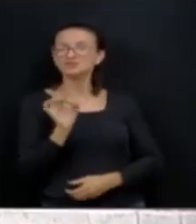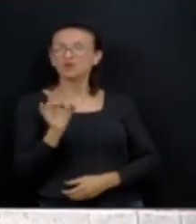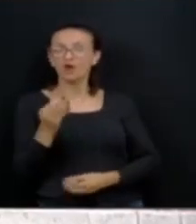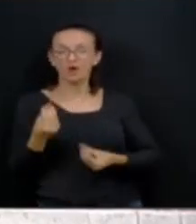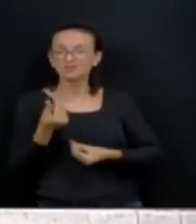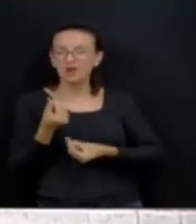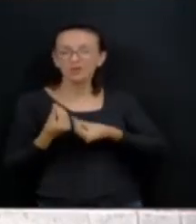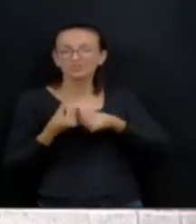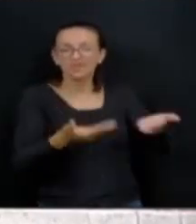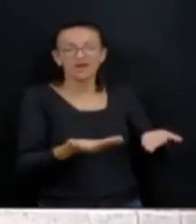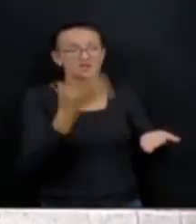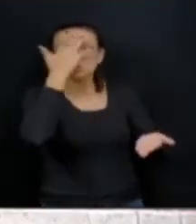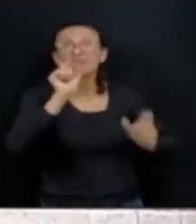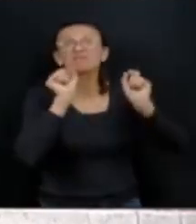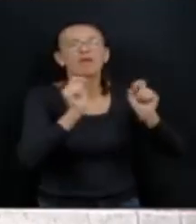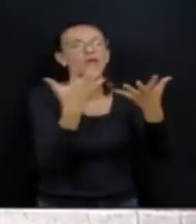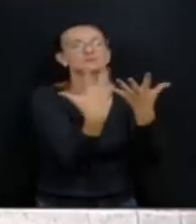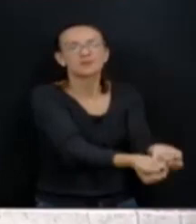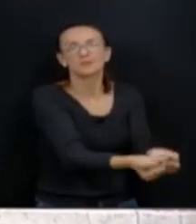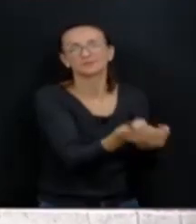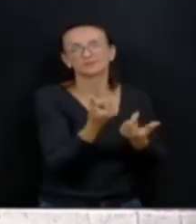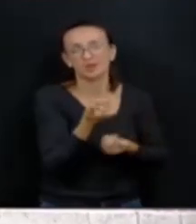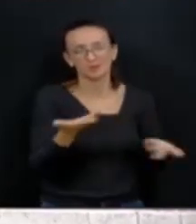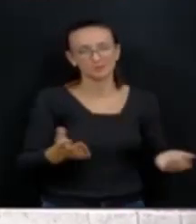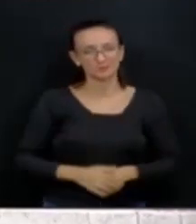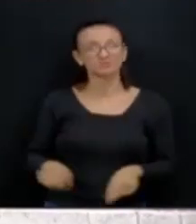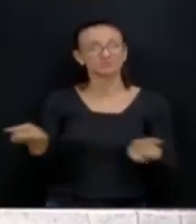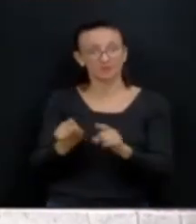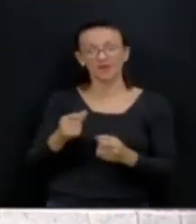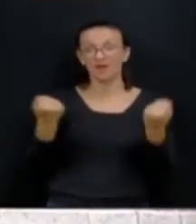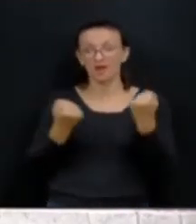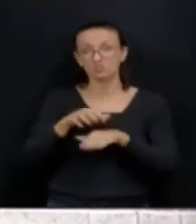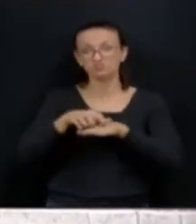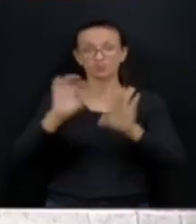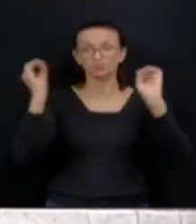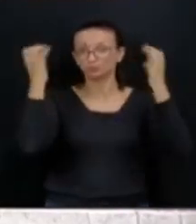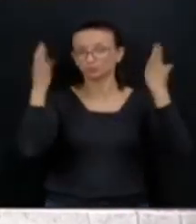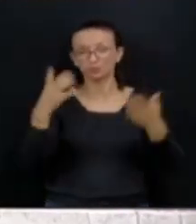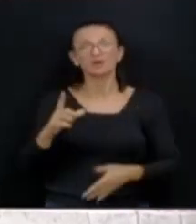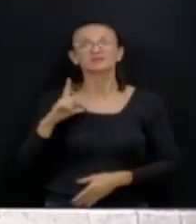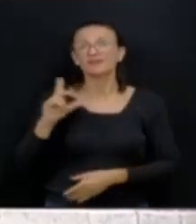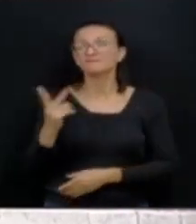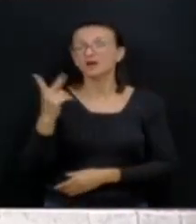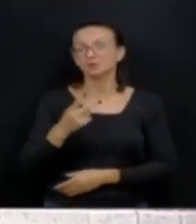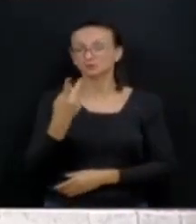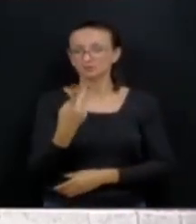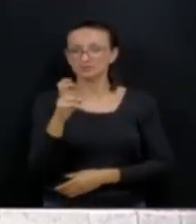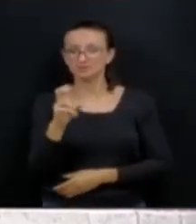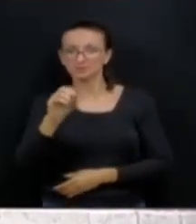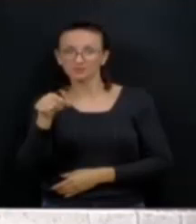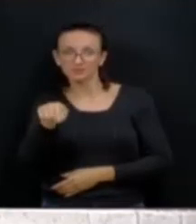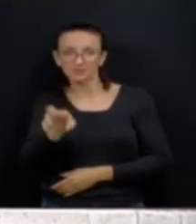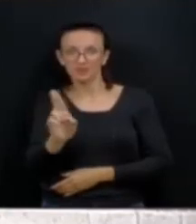beneficiários. A ambulância que está comprada pelo Estado no valor de 250 mil reais cada uma, se você